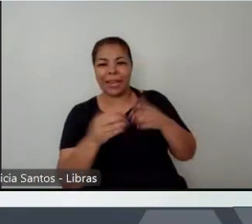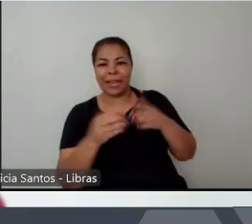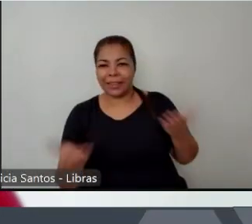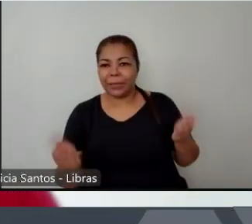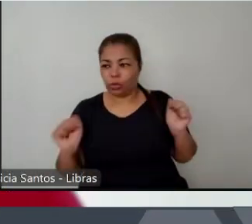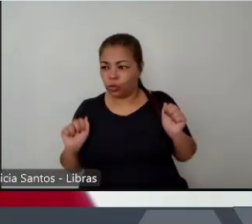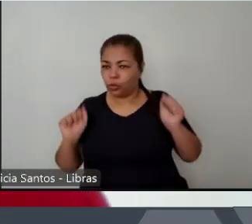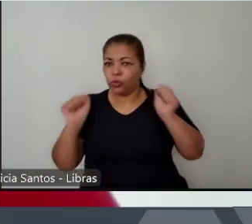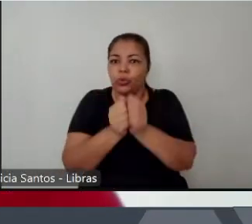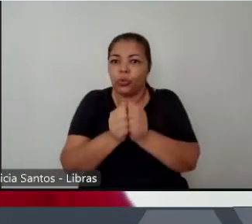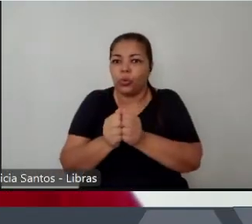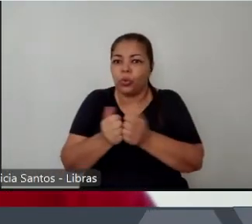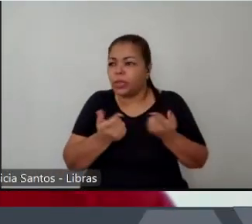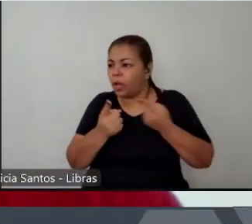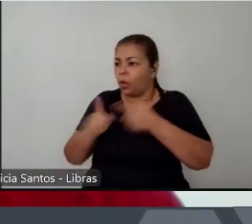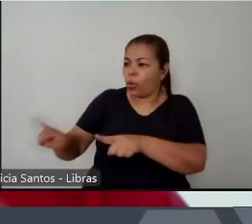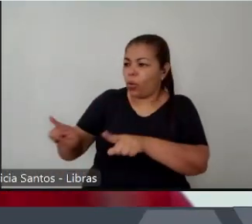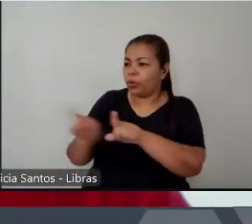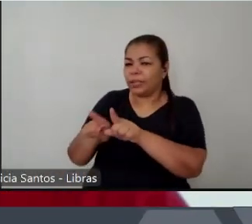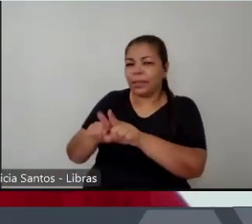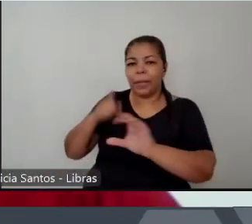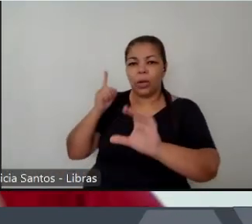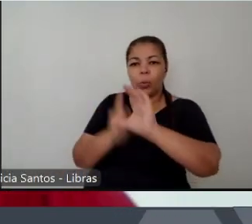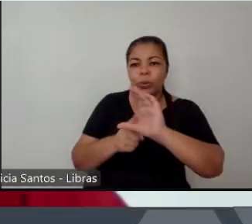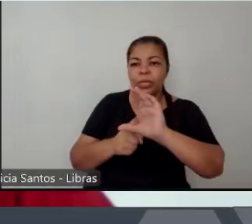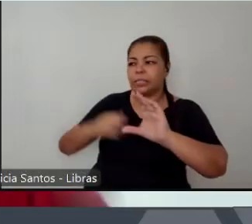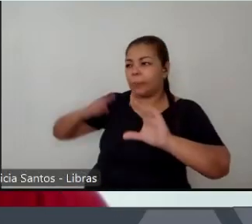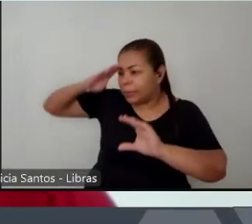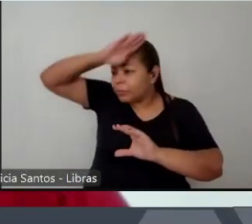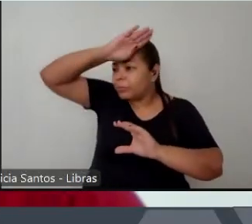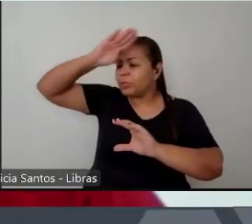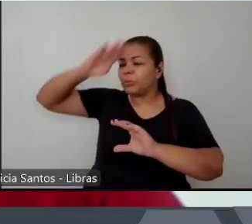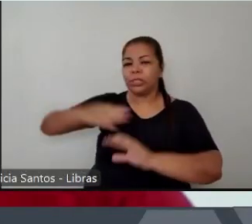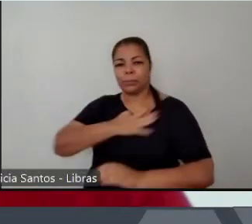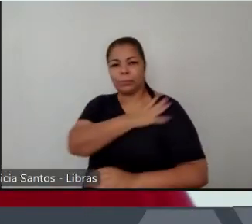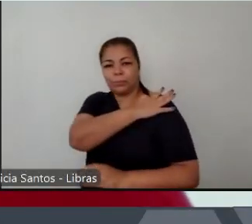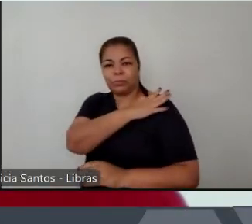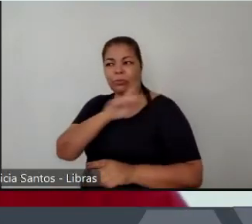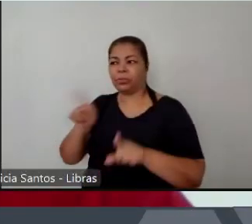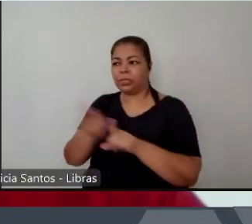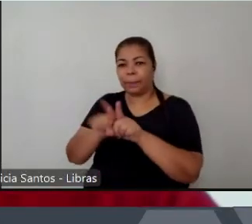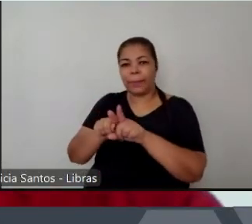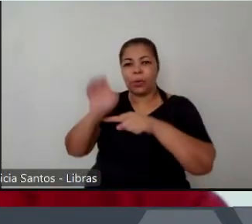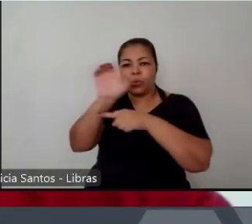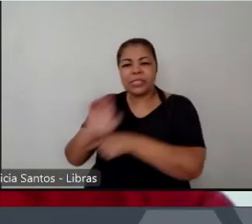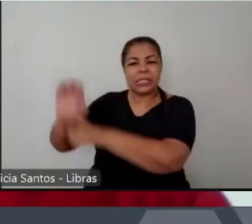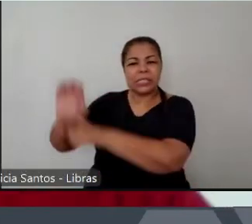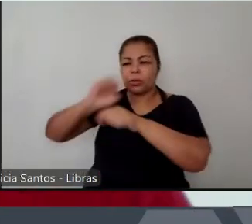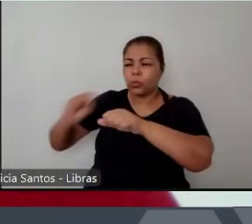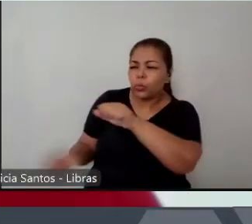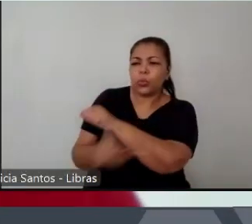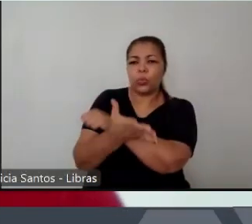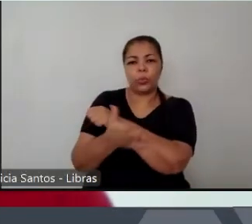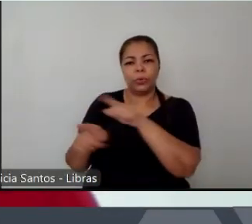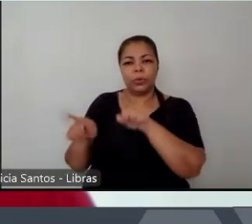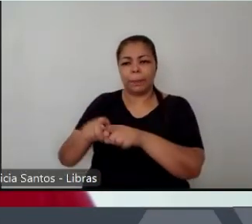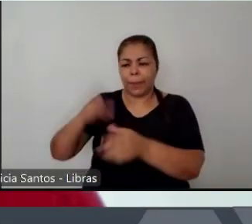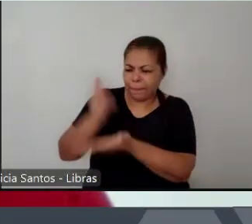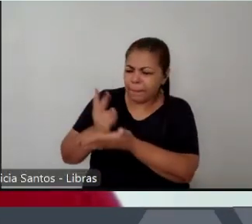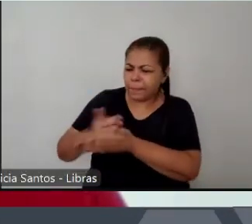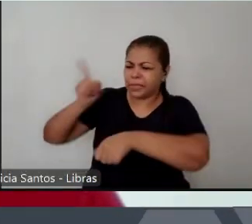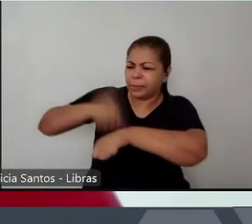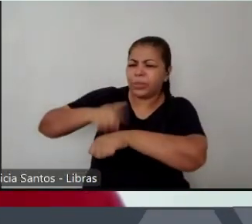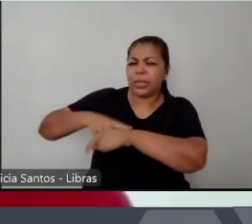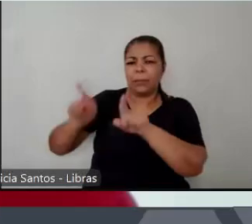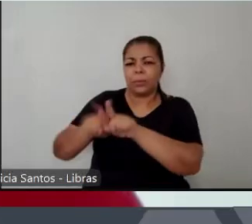contra o comunismo do bolsonarismo do militarismo contra um Estado corrupto e ao mesmo tempo você engaja muita gente a